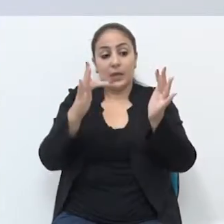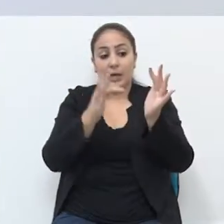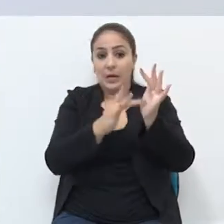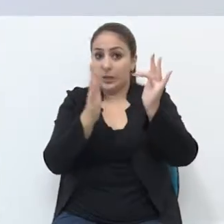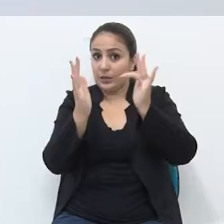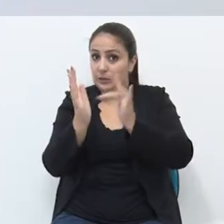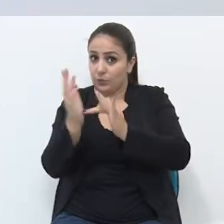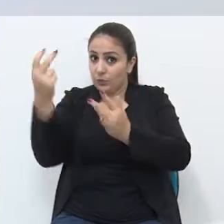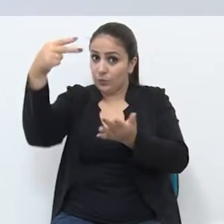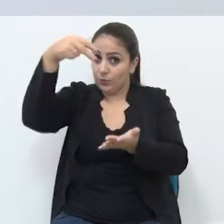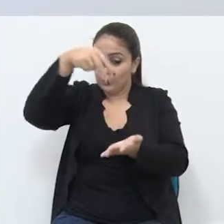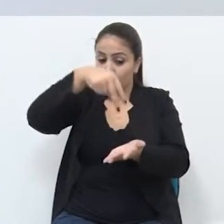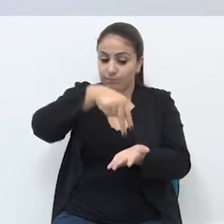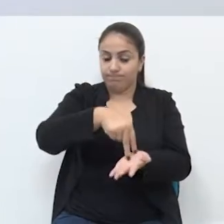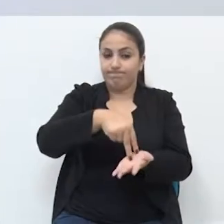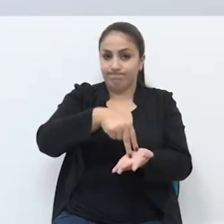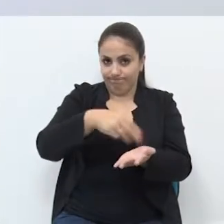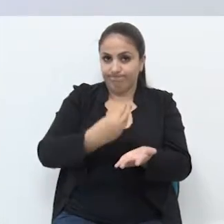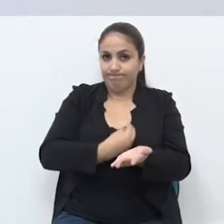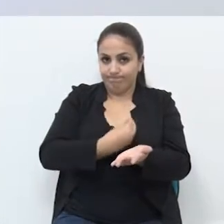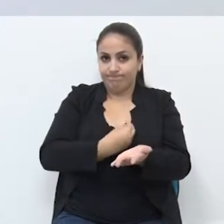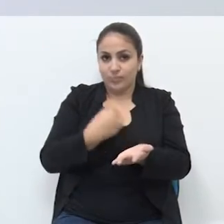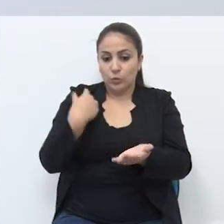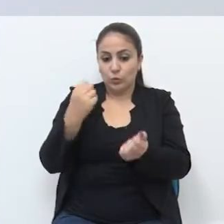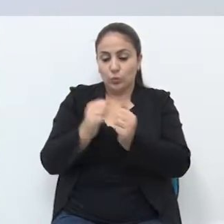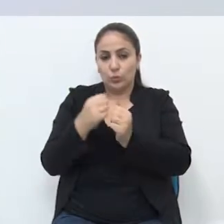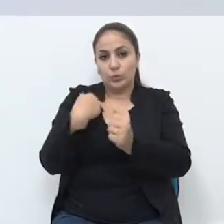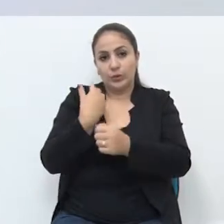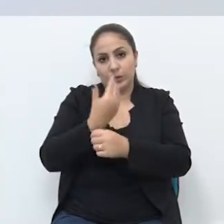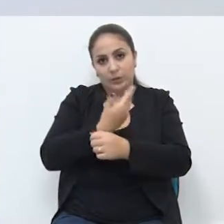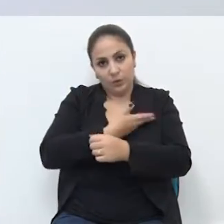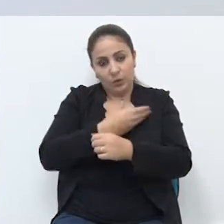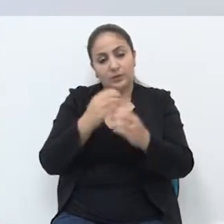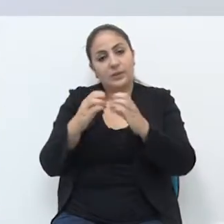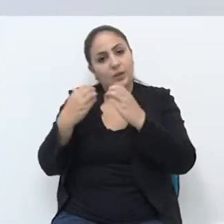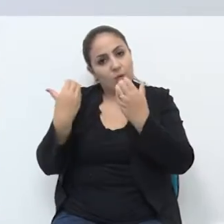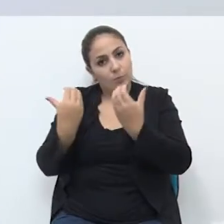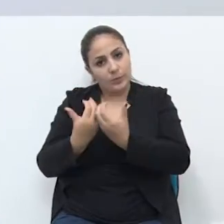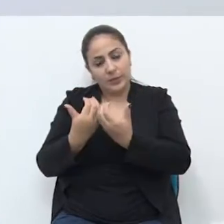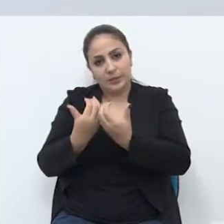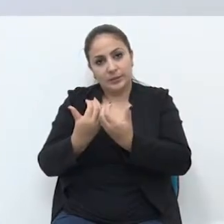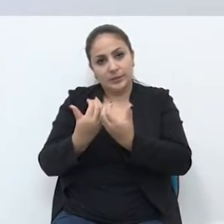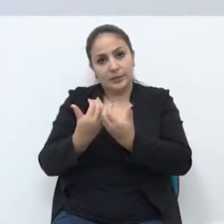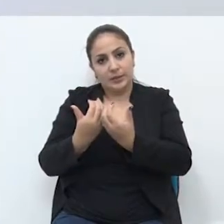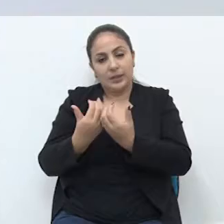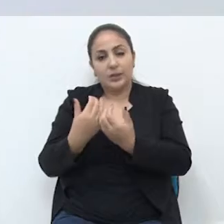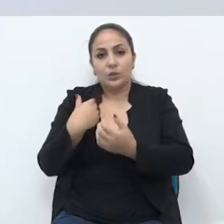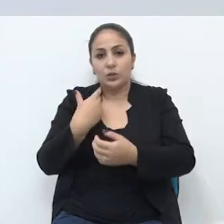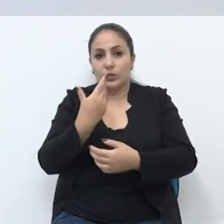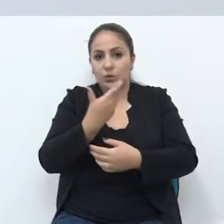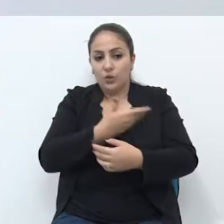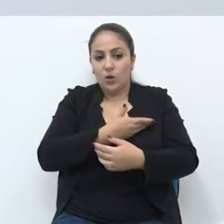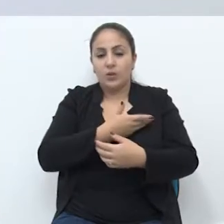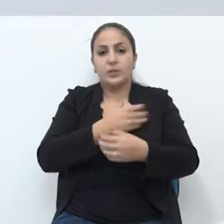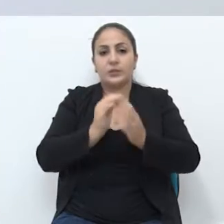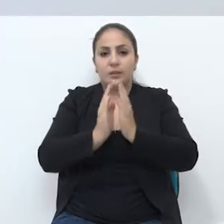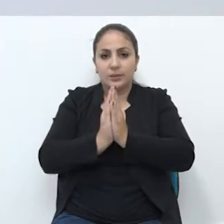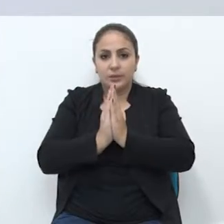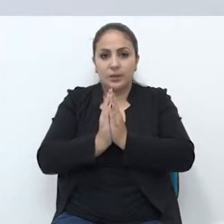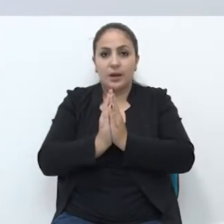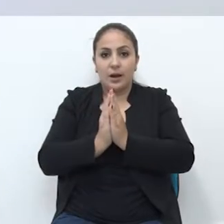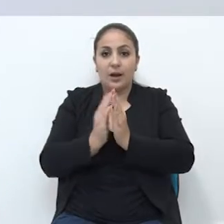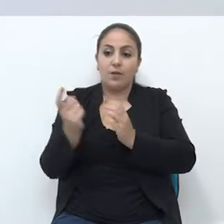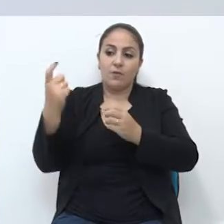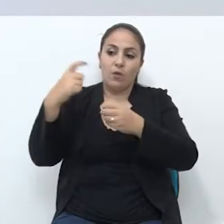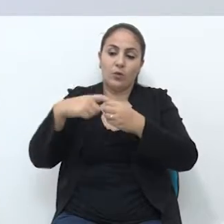ressuscitou e Ele está vivo no meio de nós e, como comunidade cristã, nós rezamos, nós celebramos a